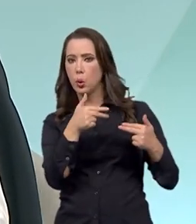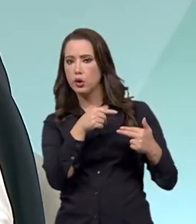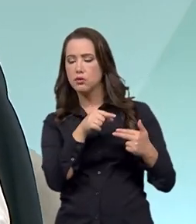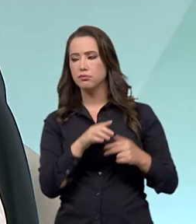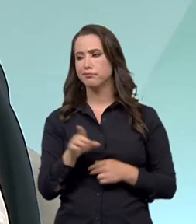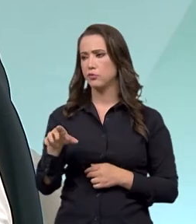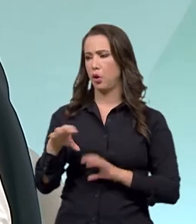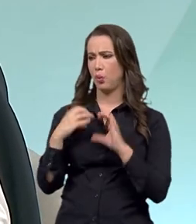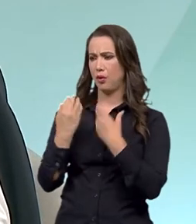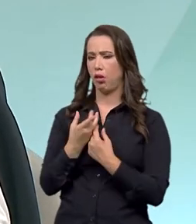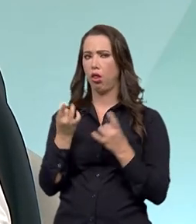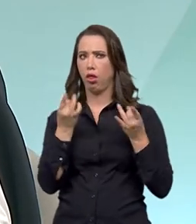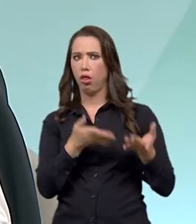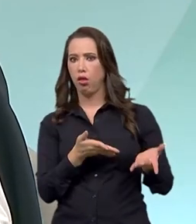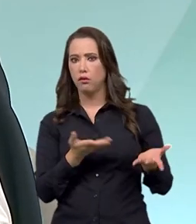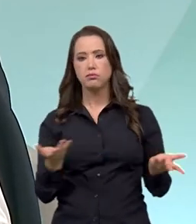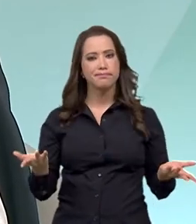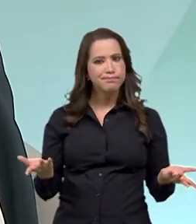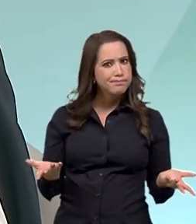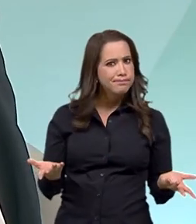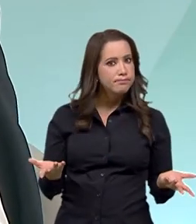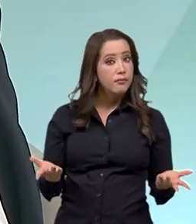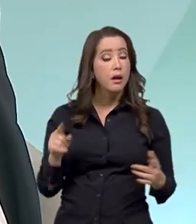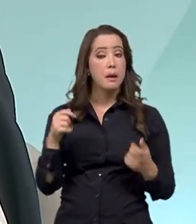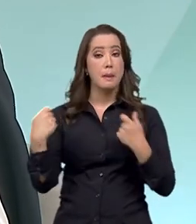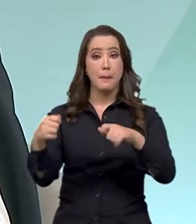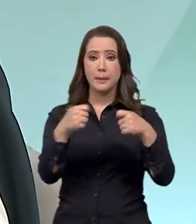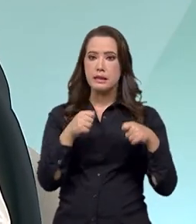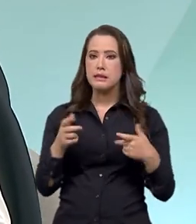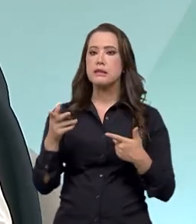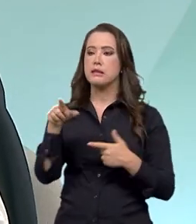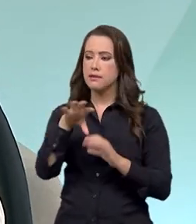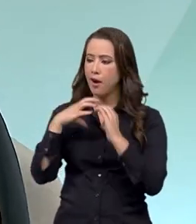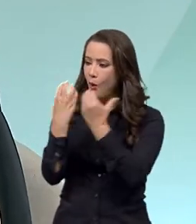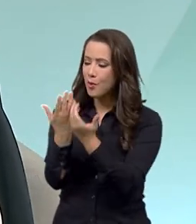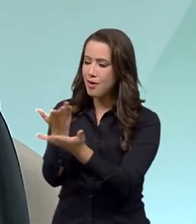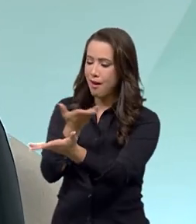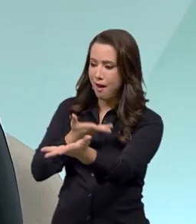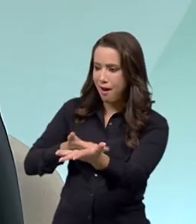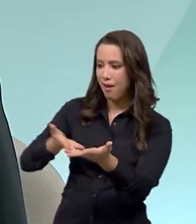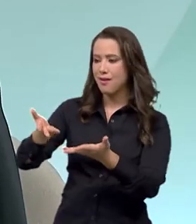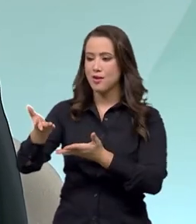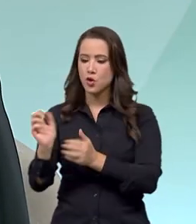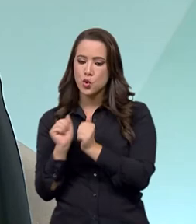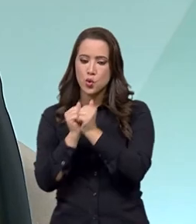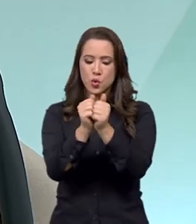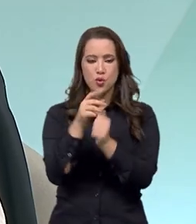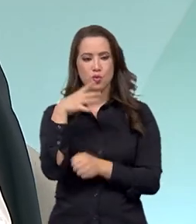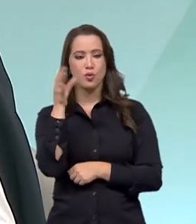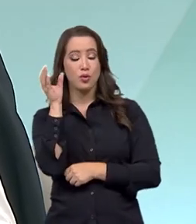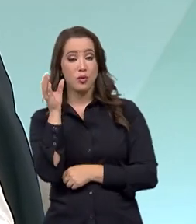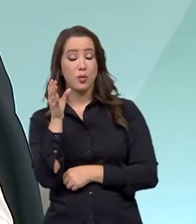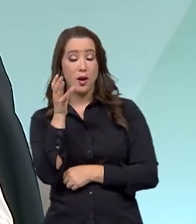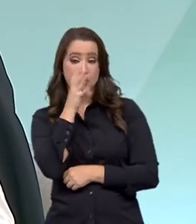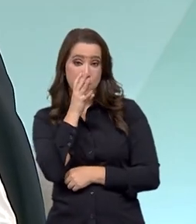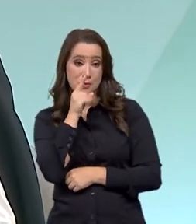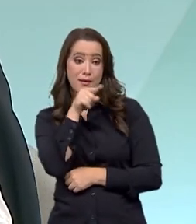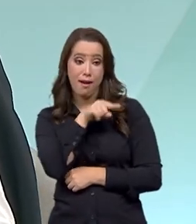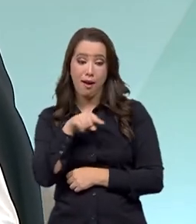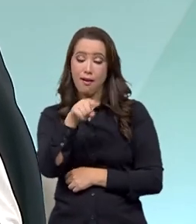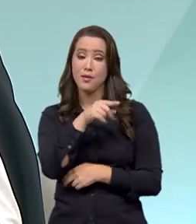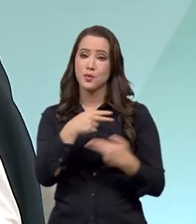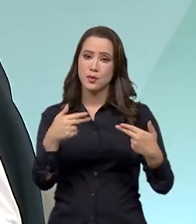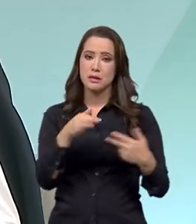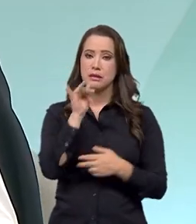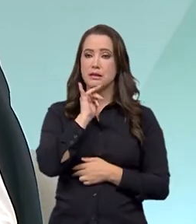comunidade não o reconhece como patrimônio, né? Então, a gente faz esse trabalho de educação patrimonial